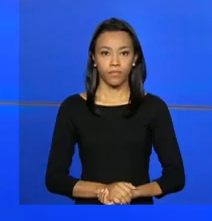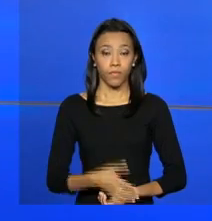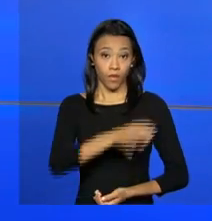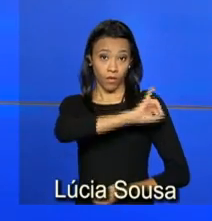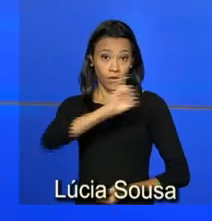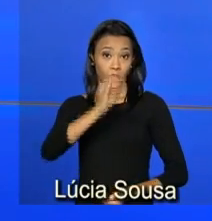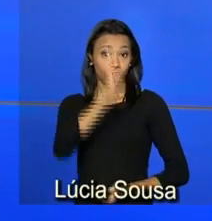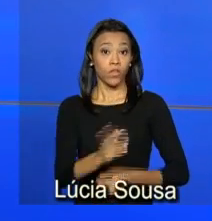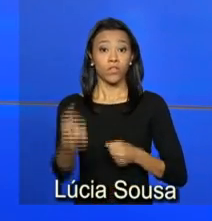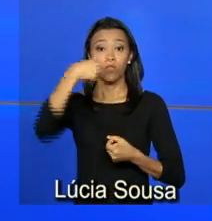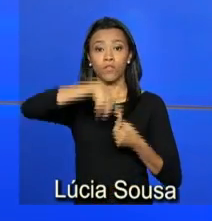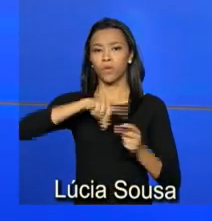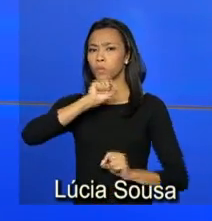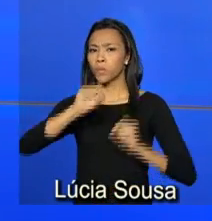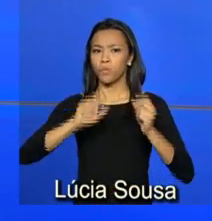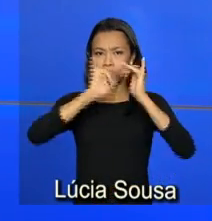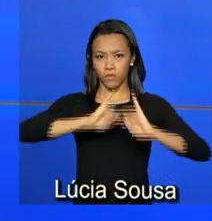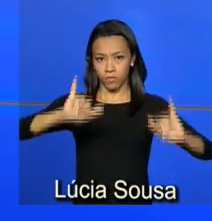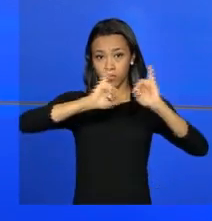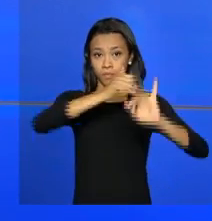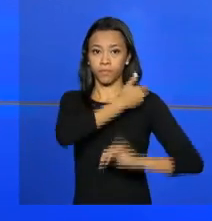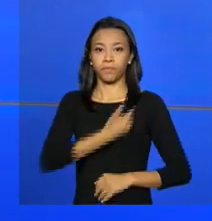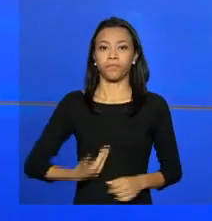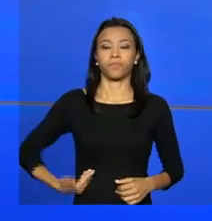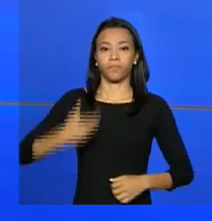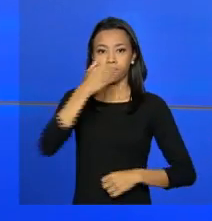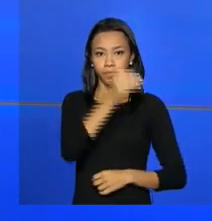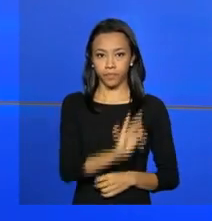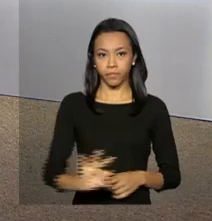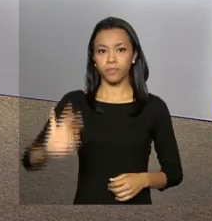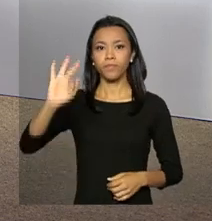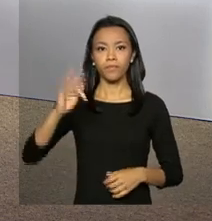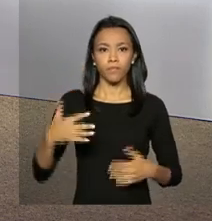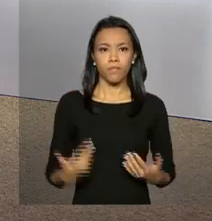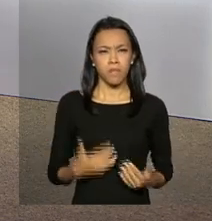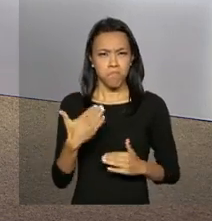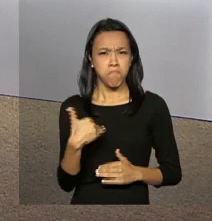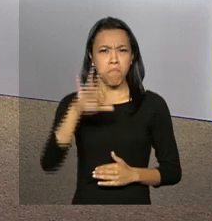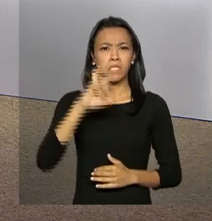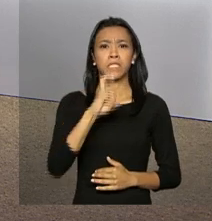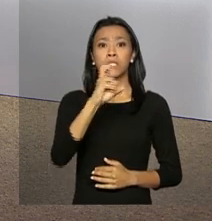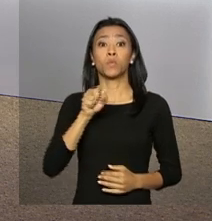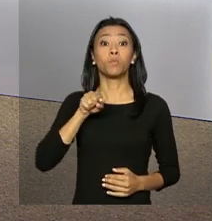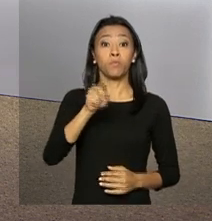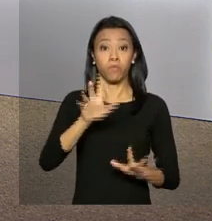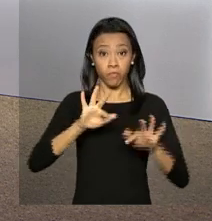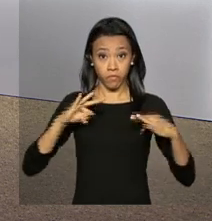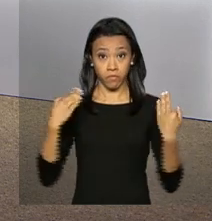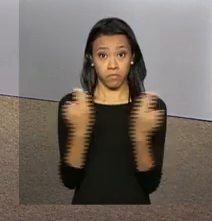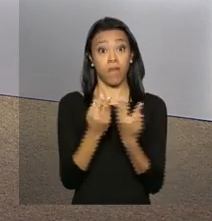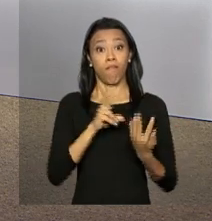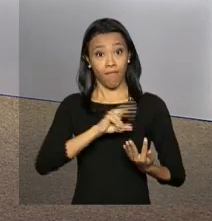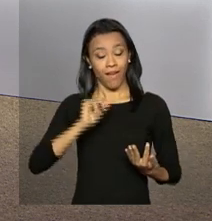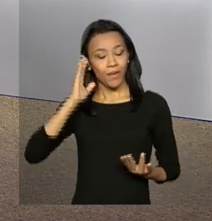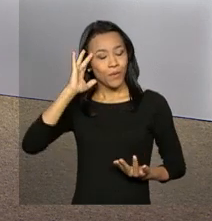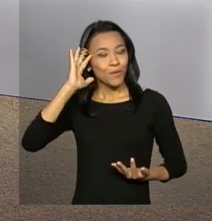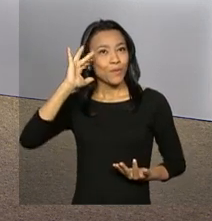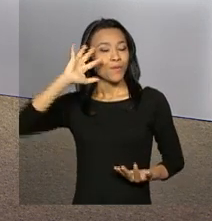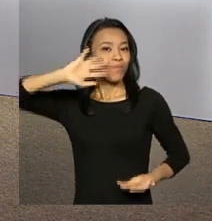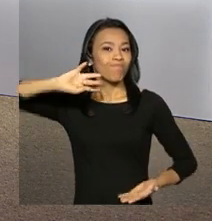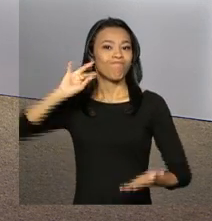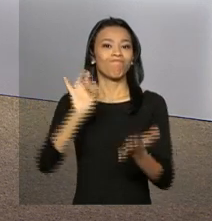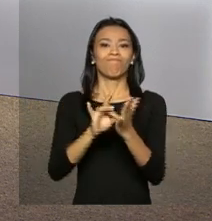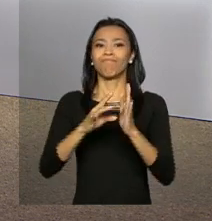Olá, estamos de volta com as últimas notícias do governo federal. Mais de 5 mil famílias vão realizar hoje o